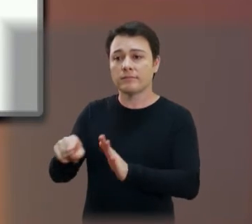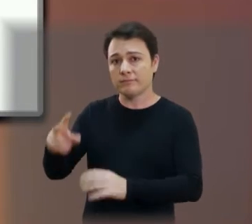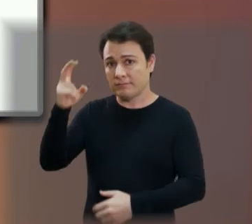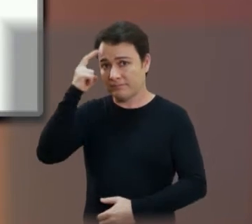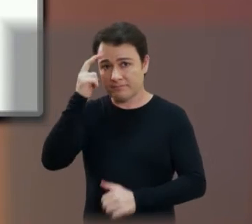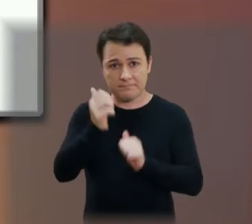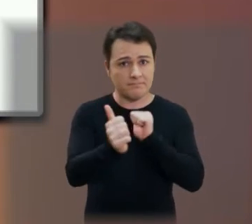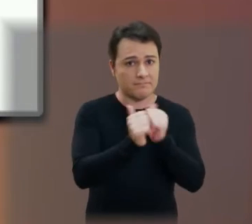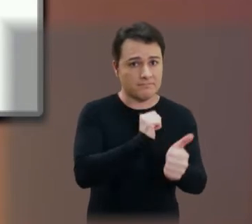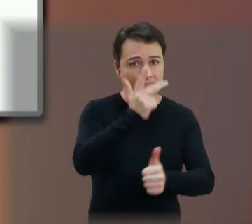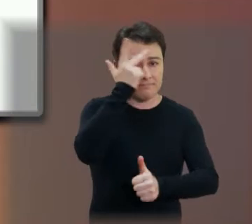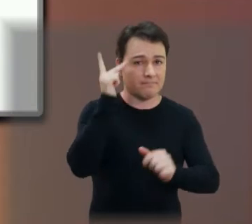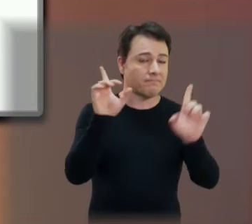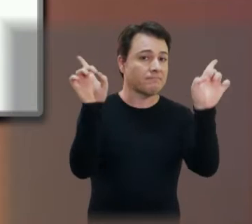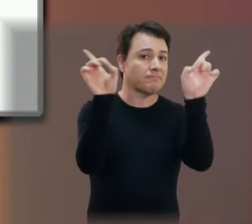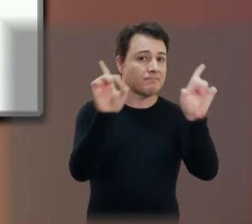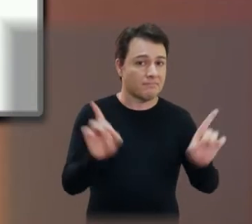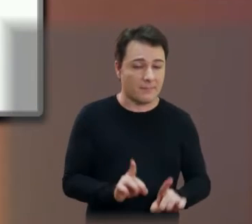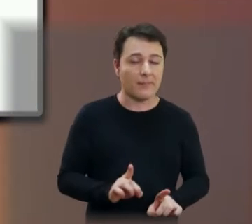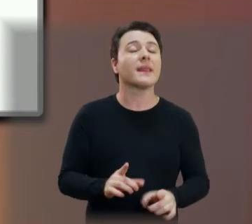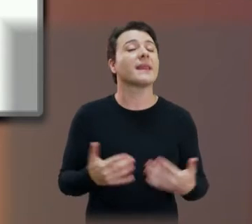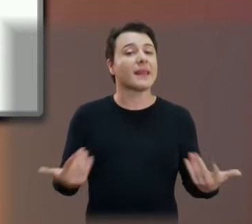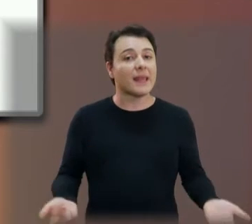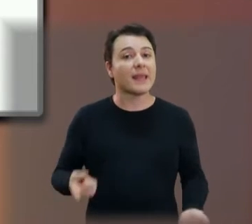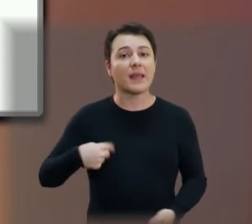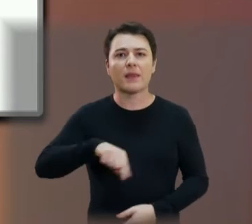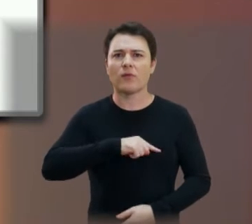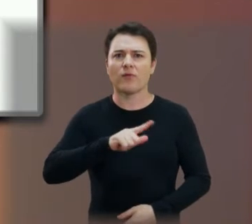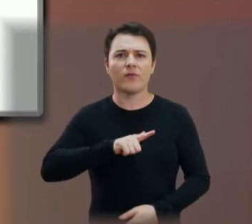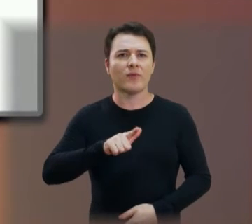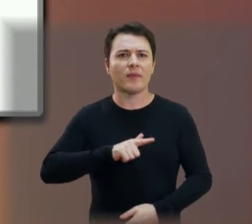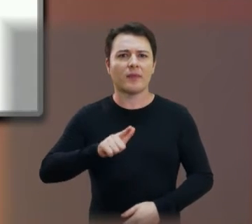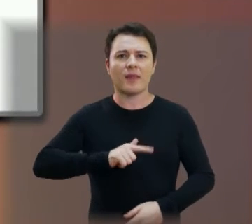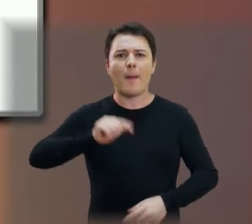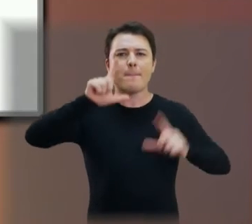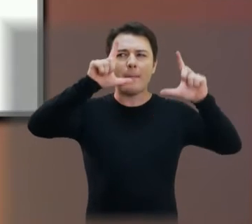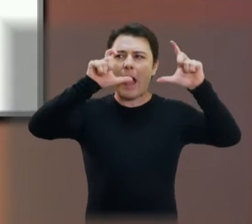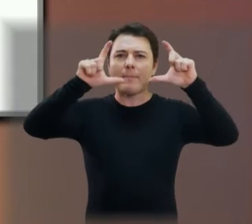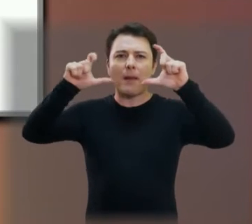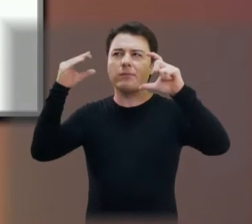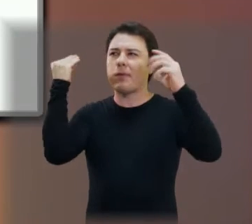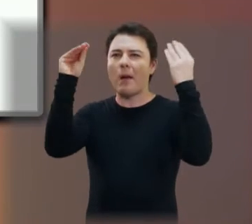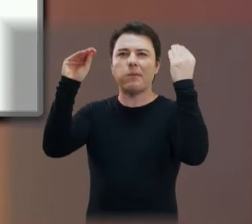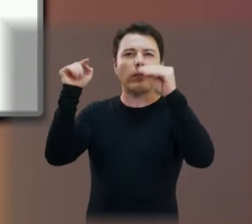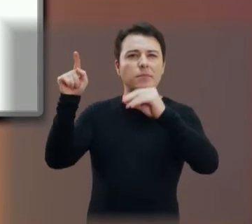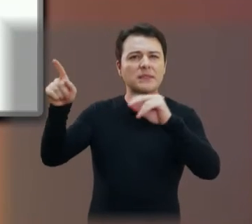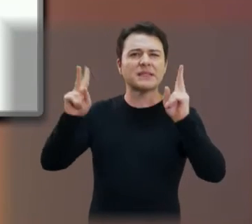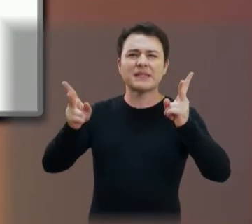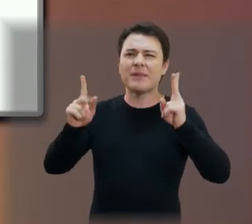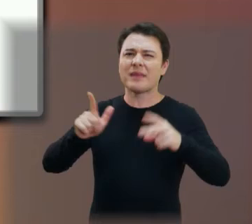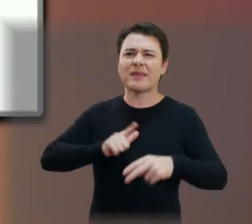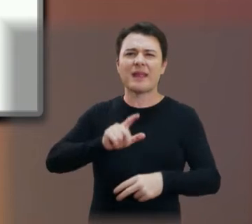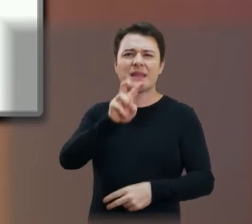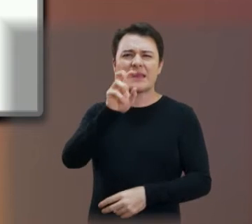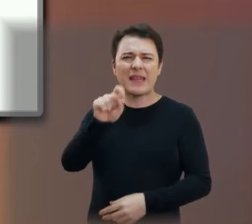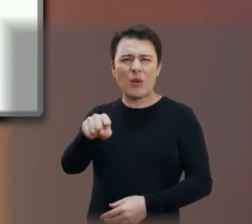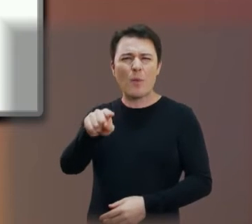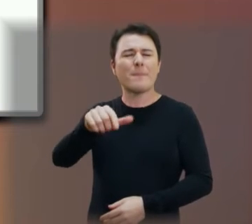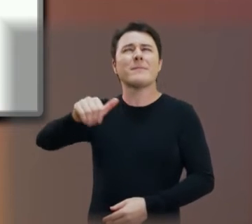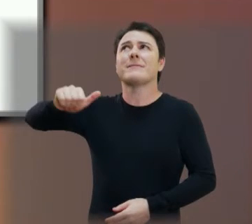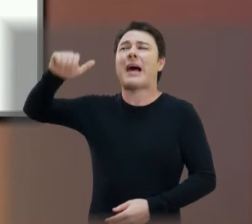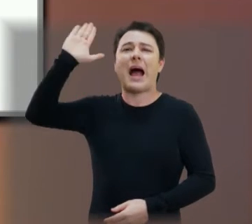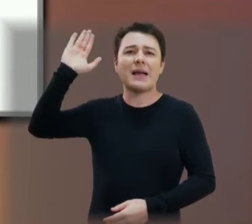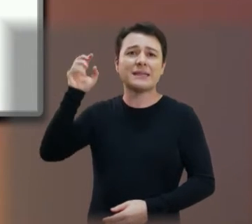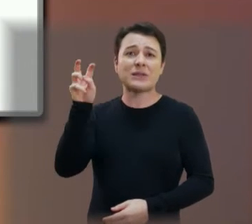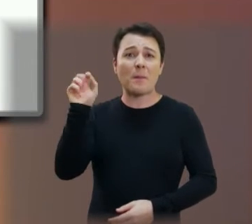esporte, pessoas com deficiência, mas nós temos aí uma galeria de fotos, que está sendo atualizada também, porque são mais de 5 mil fotos